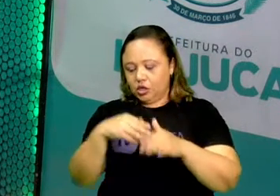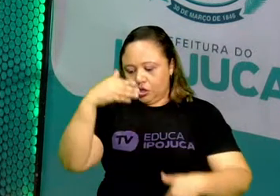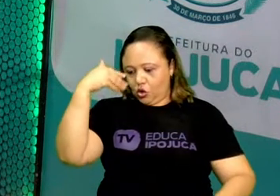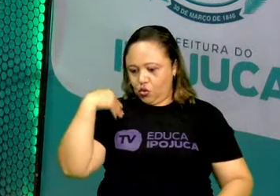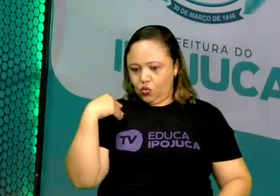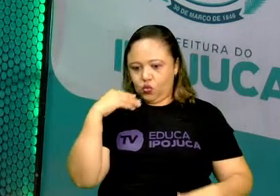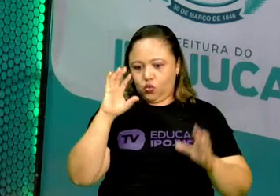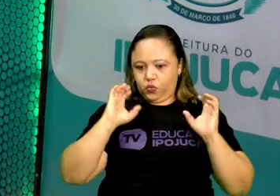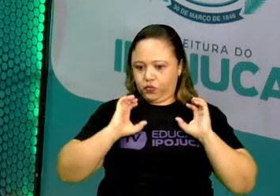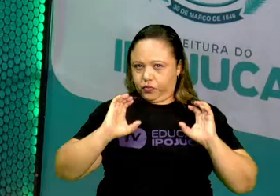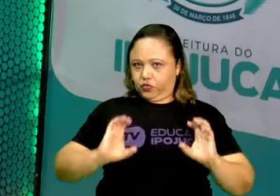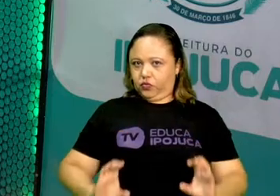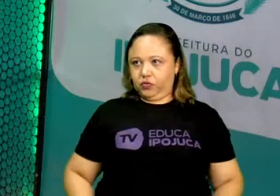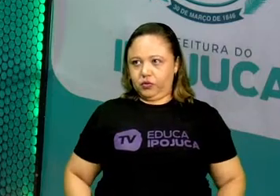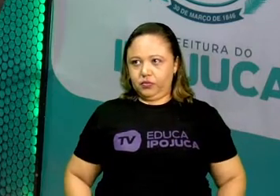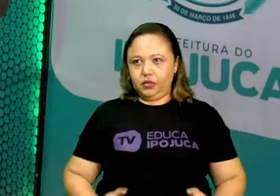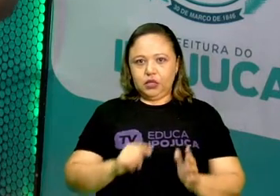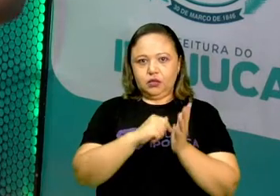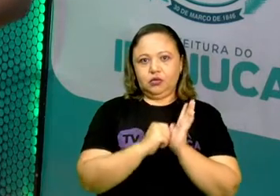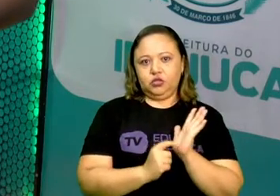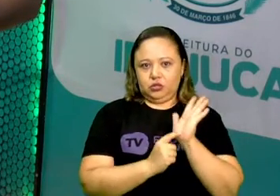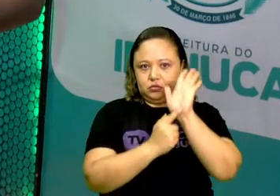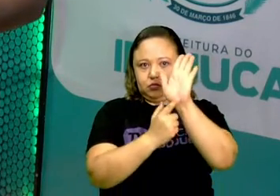nossa religiosidade.